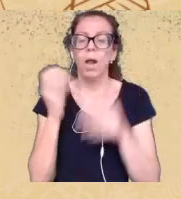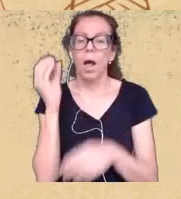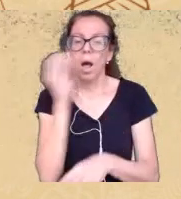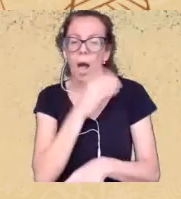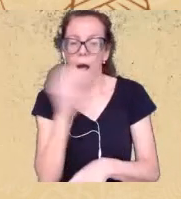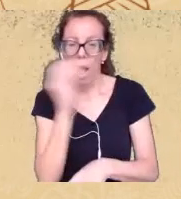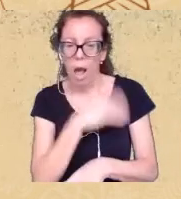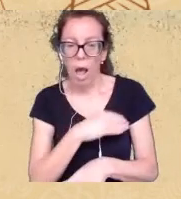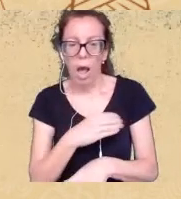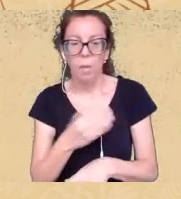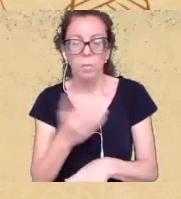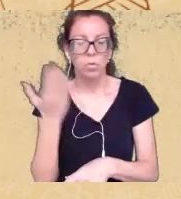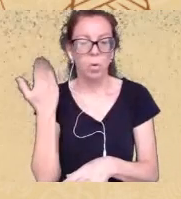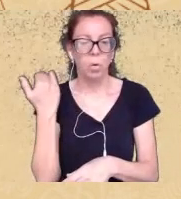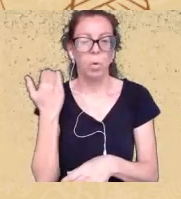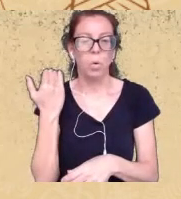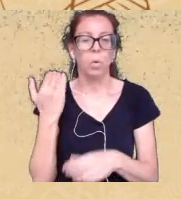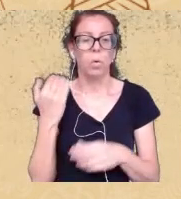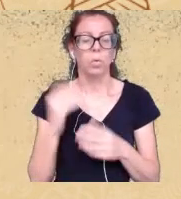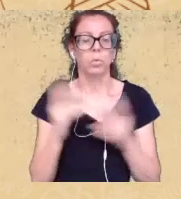bem ampla e que bom que